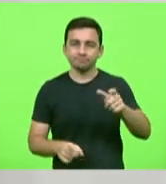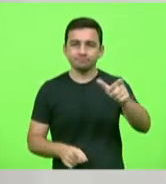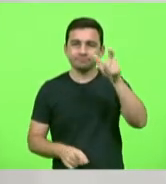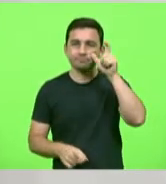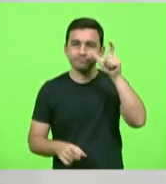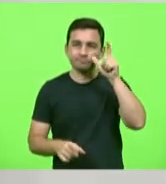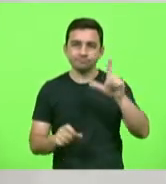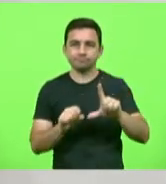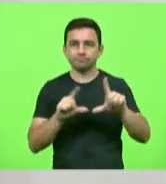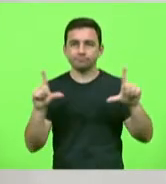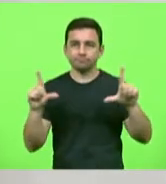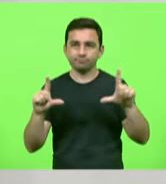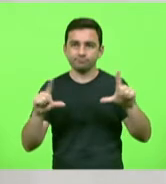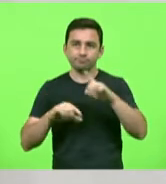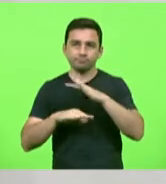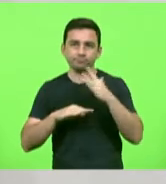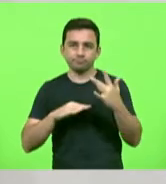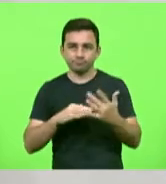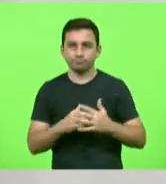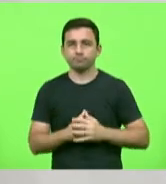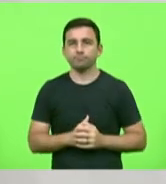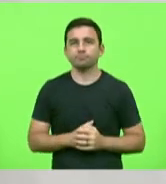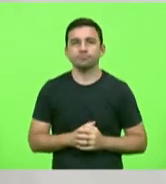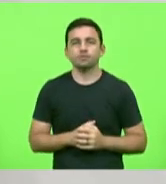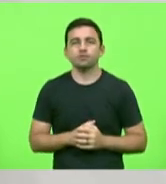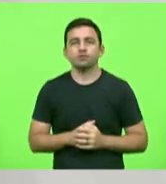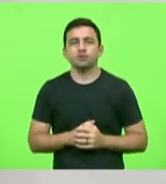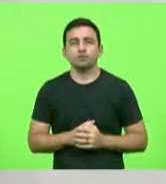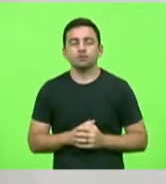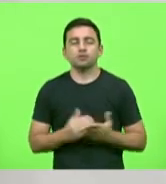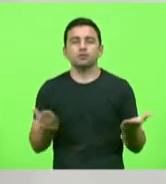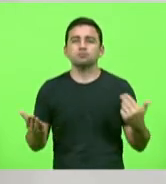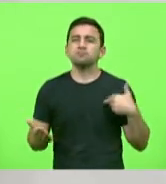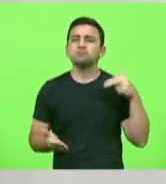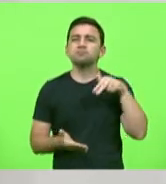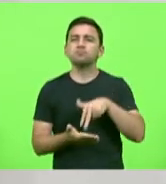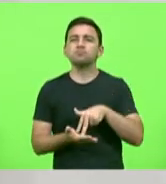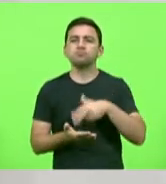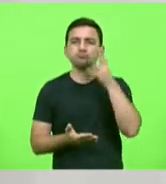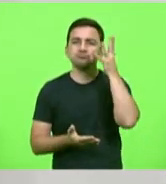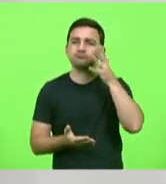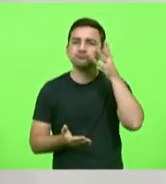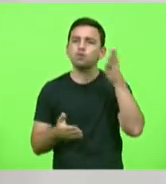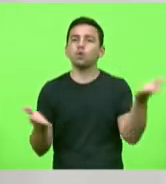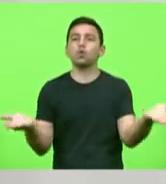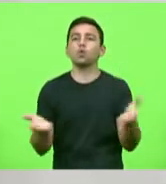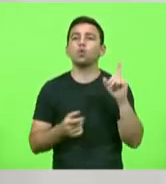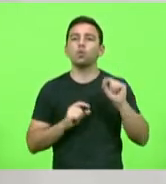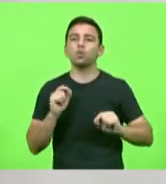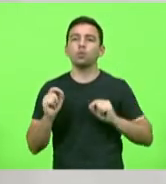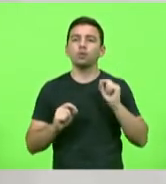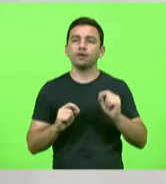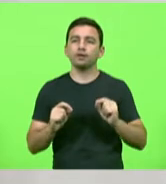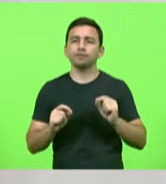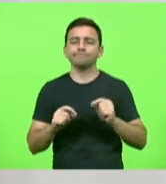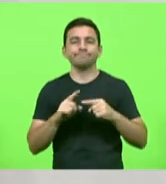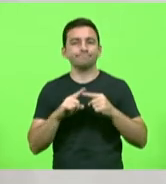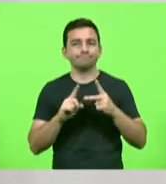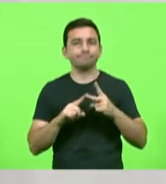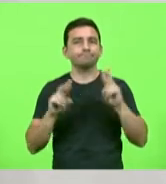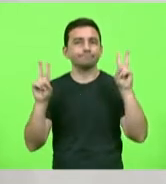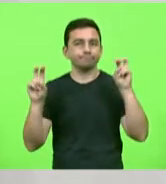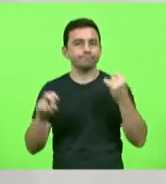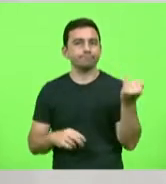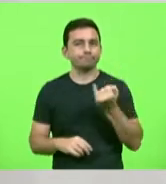nos canais respectivos o que me vem à tribuna presidente é passar dois assuntos muito